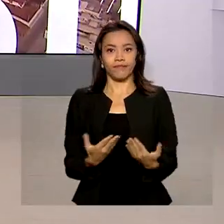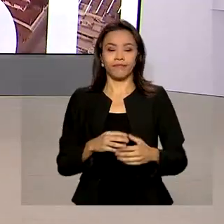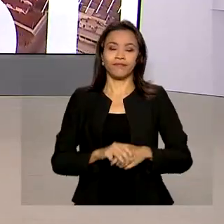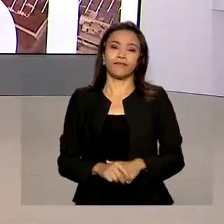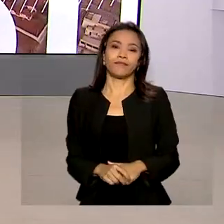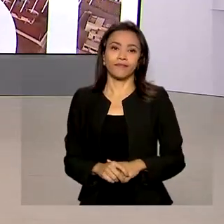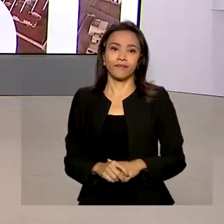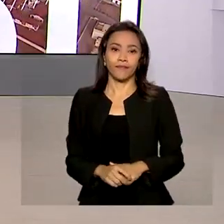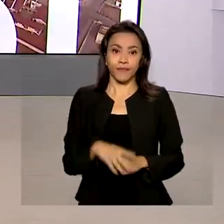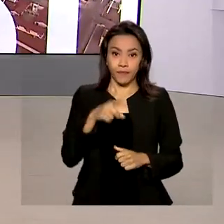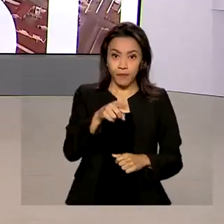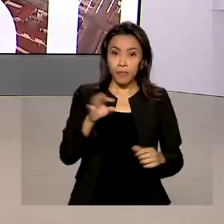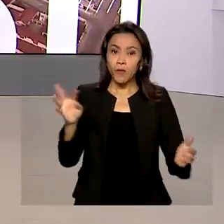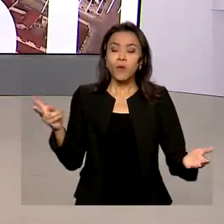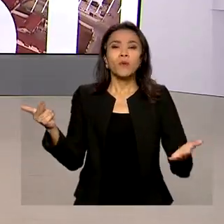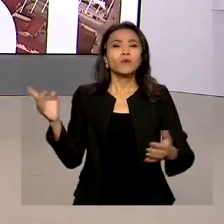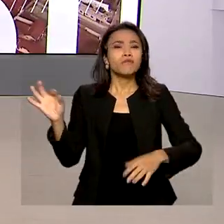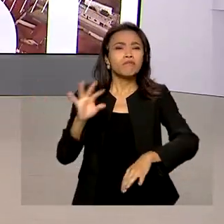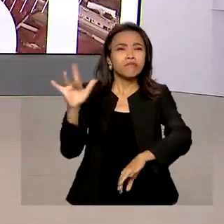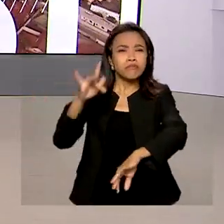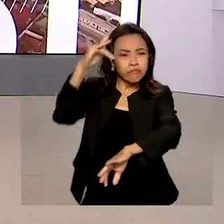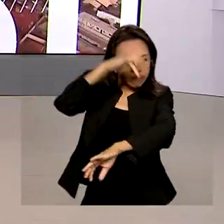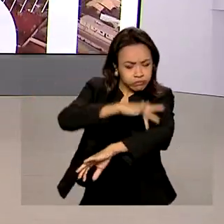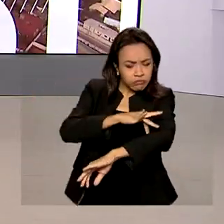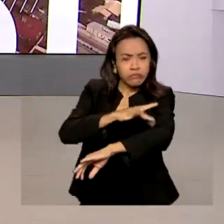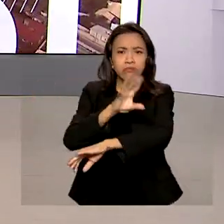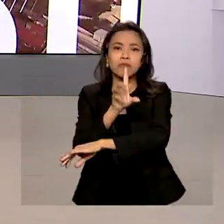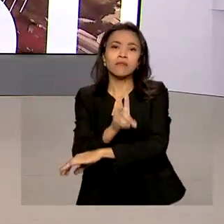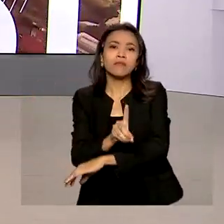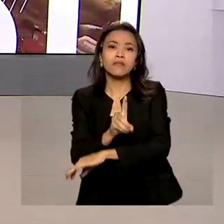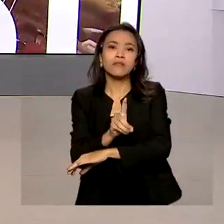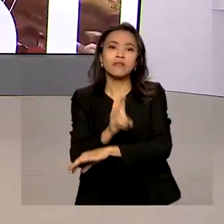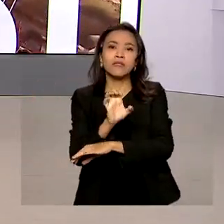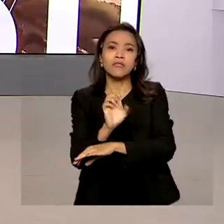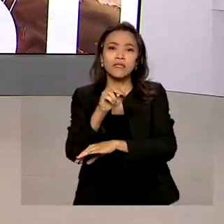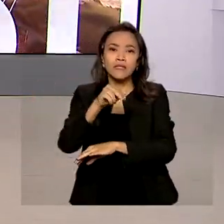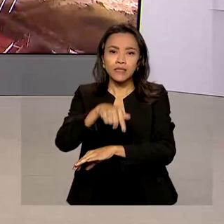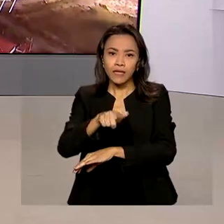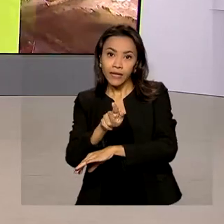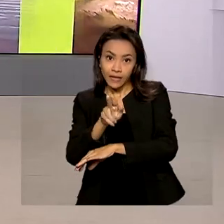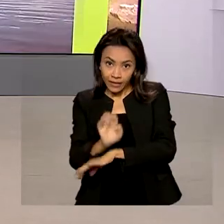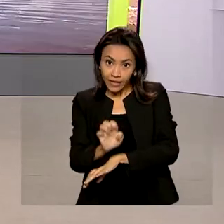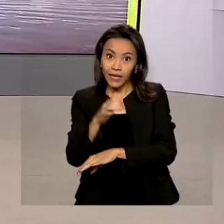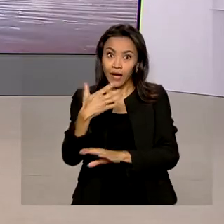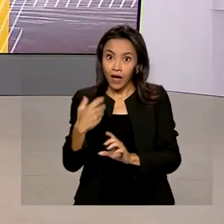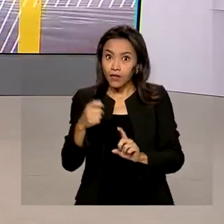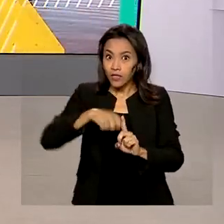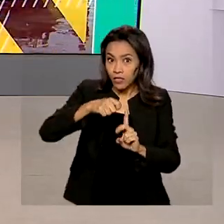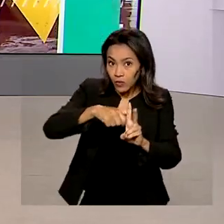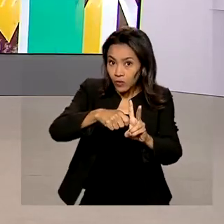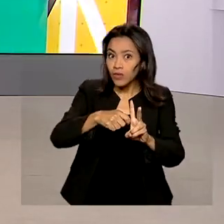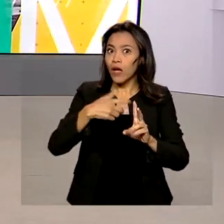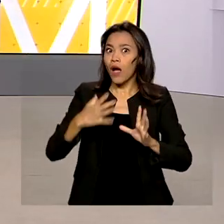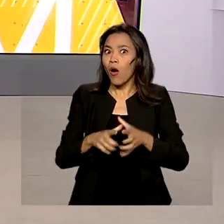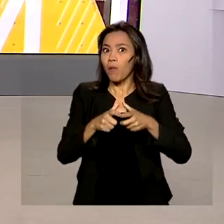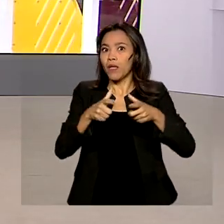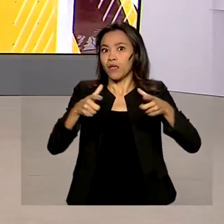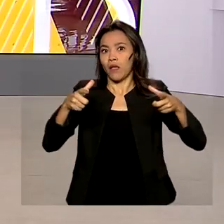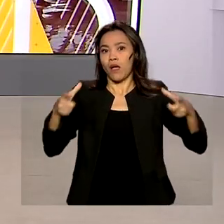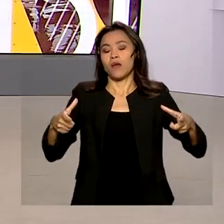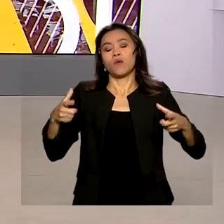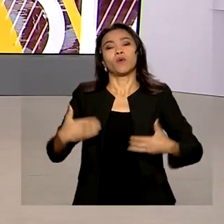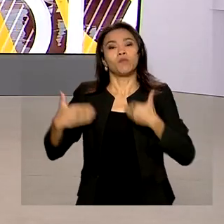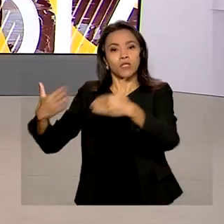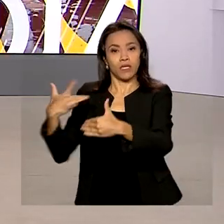Os casos de dengue no país aumentaram nos dois primeiros meses deste ano. E o Ministério da Saúde alerta para a